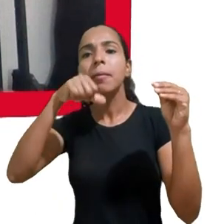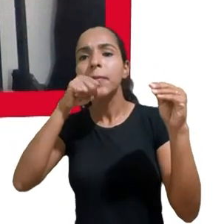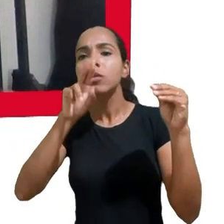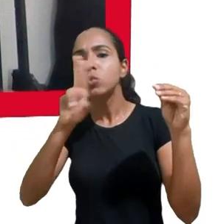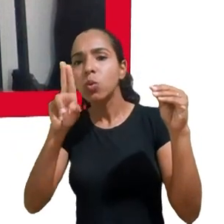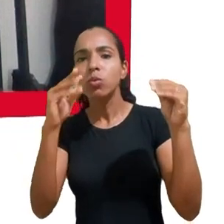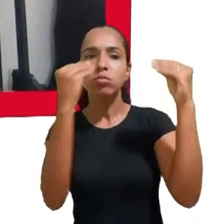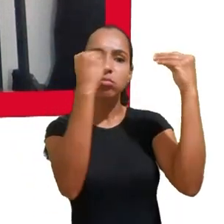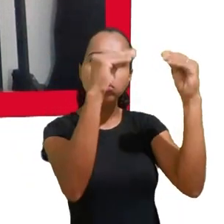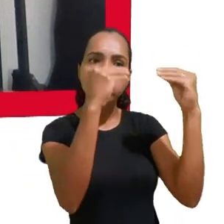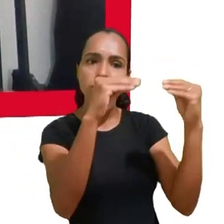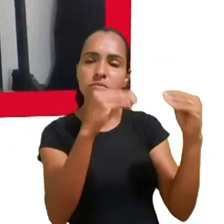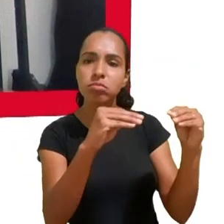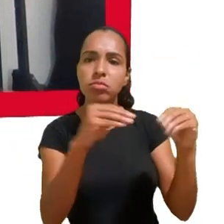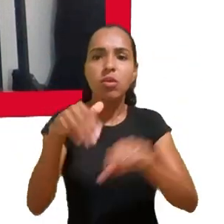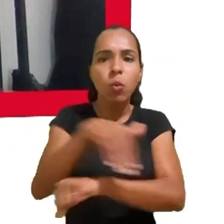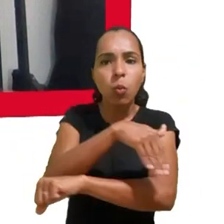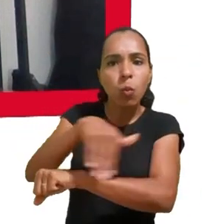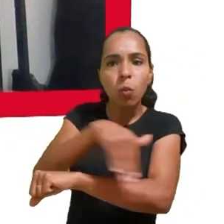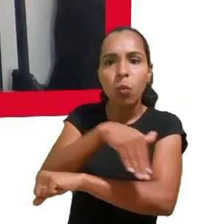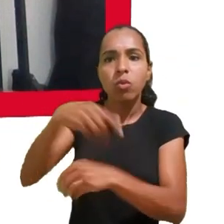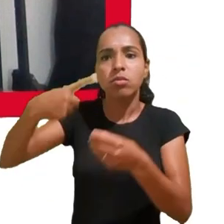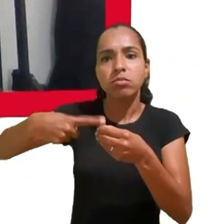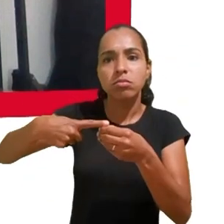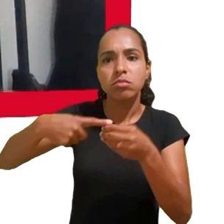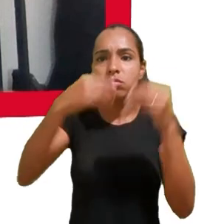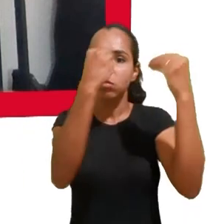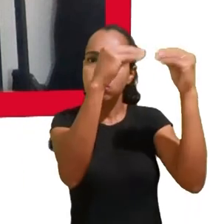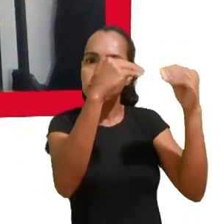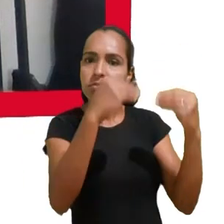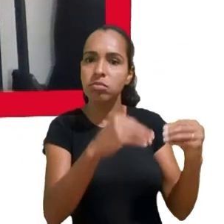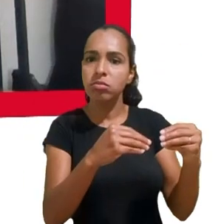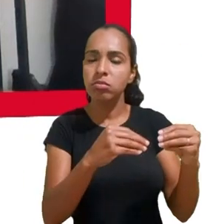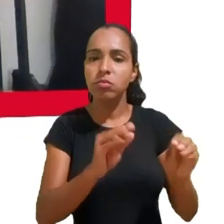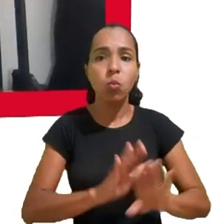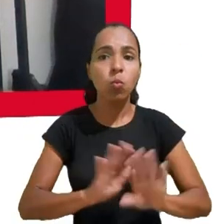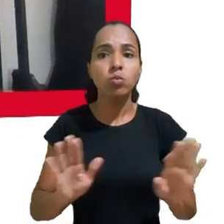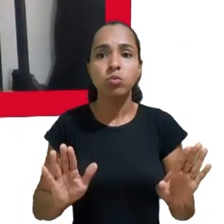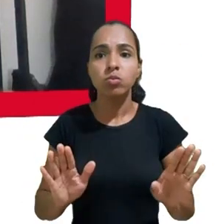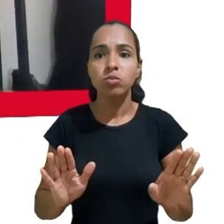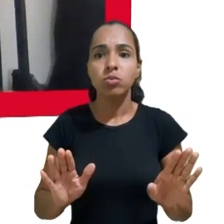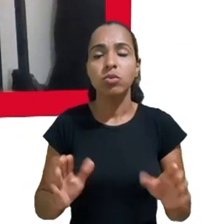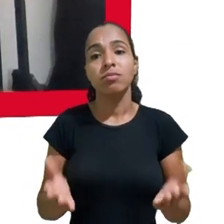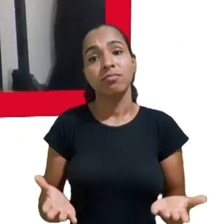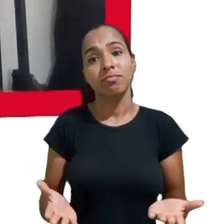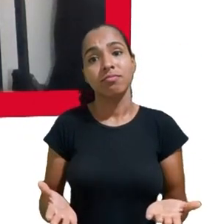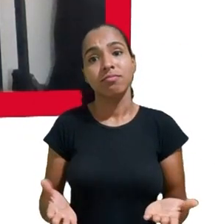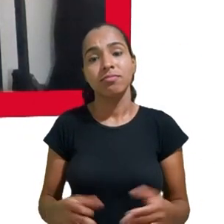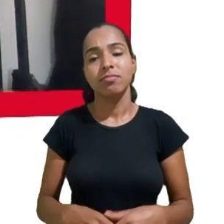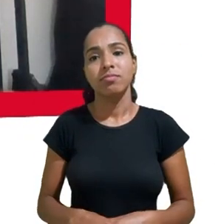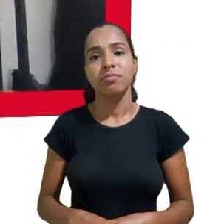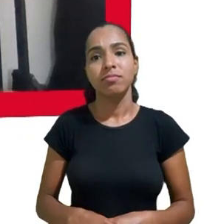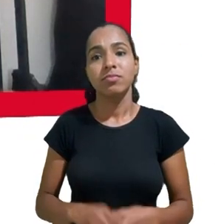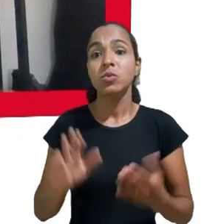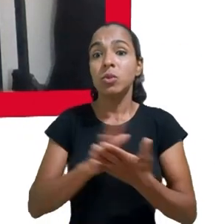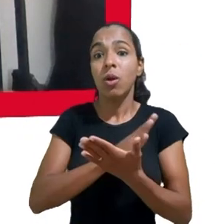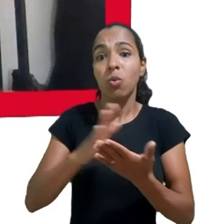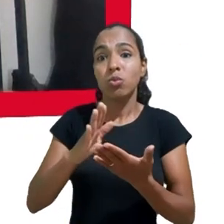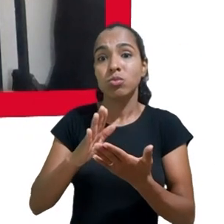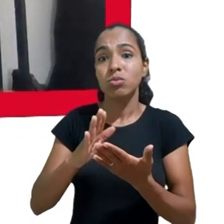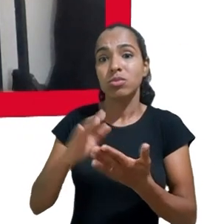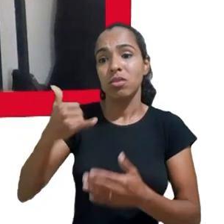ovos de ouro da economia da atenção e de dados está principalmente nos dados que são tomados do dispositivo, os dados de